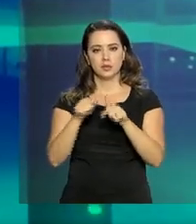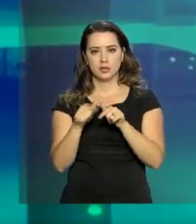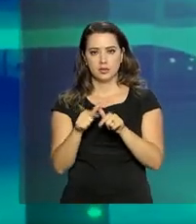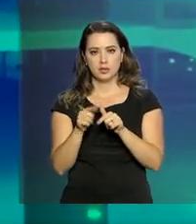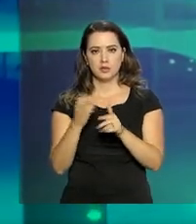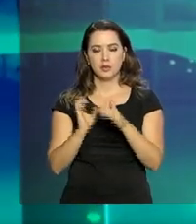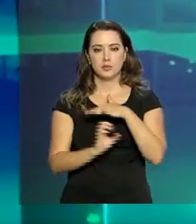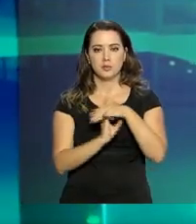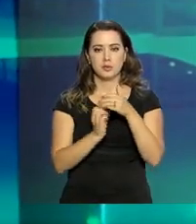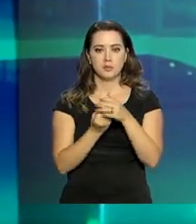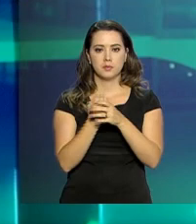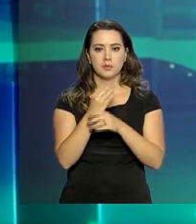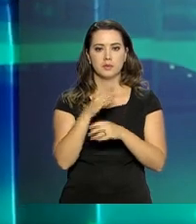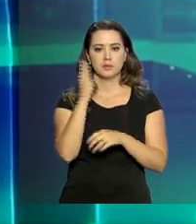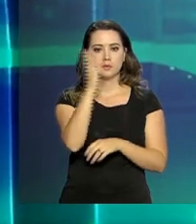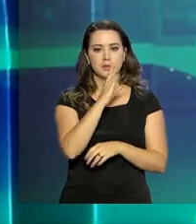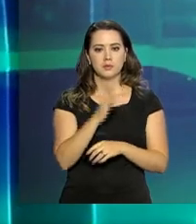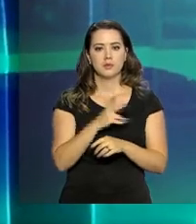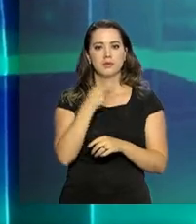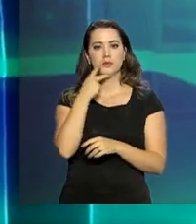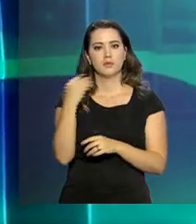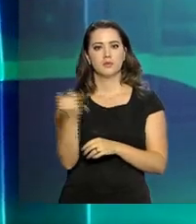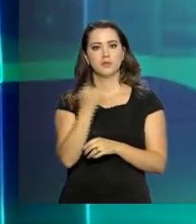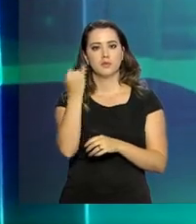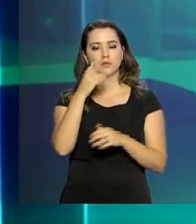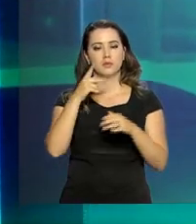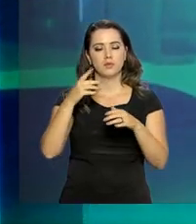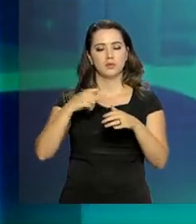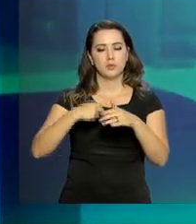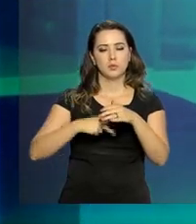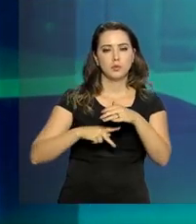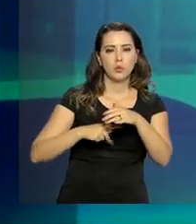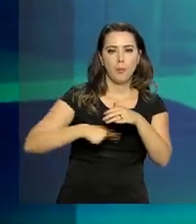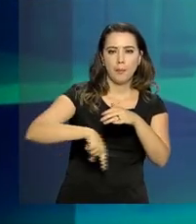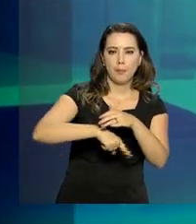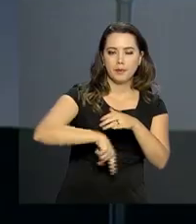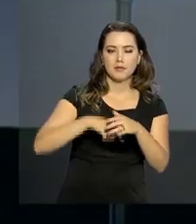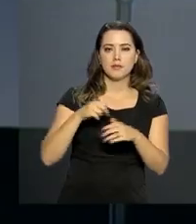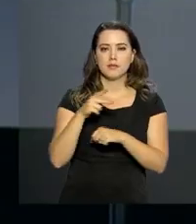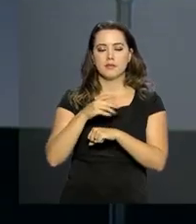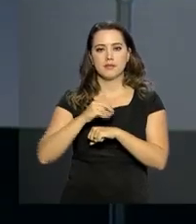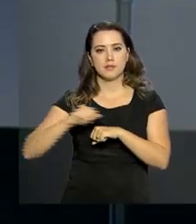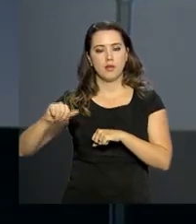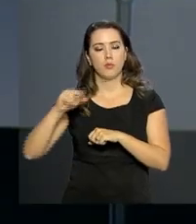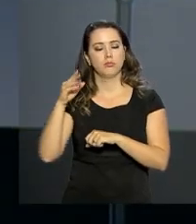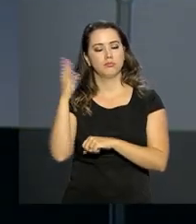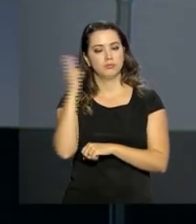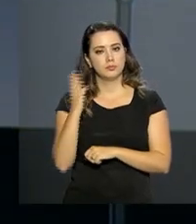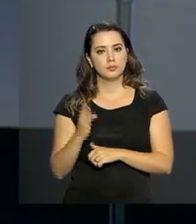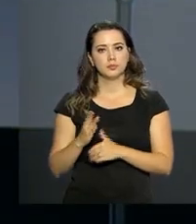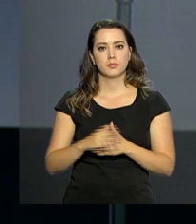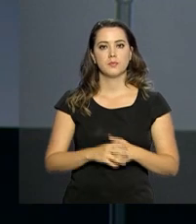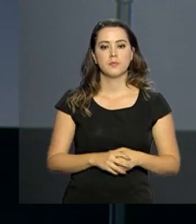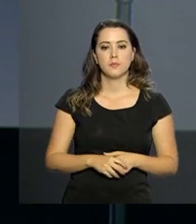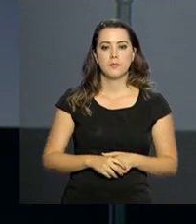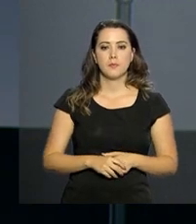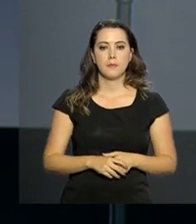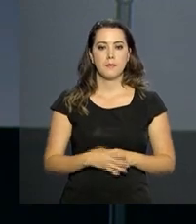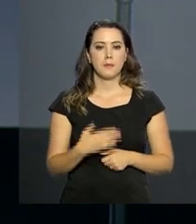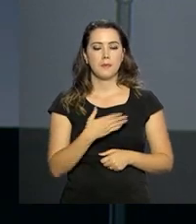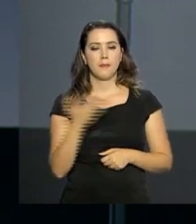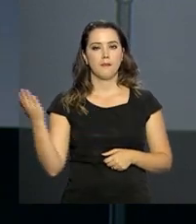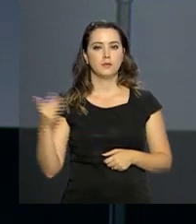e reforçou a importância da exploração do pré-sal para o país. O que os senhores têm de